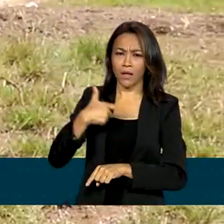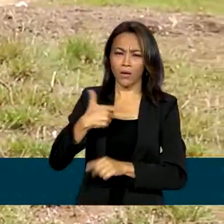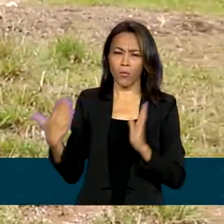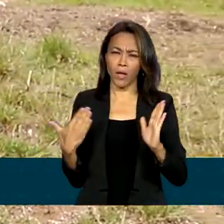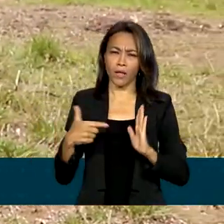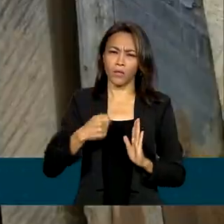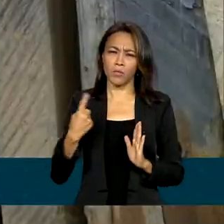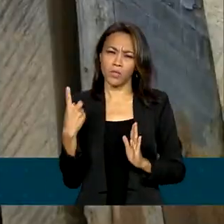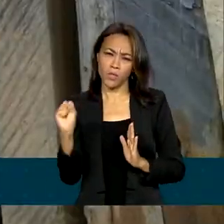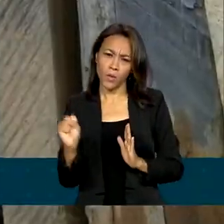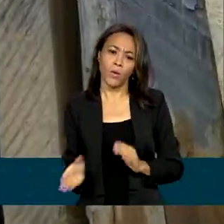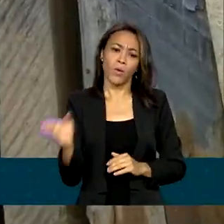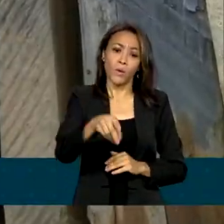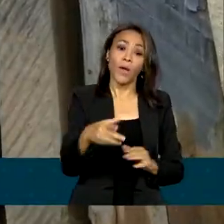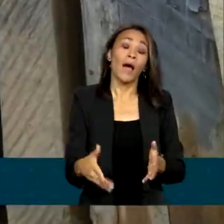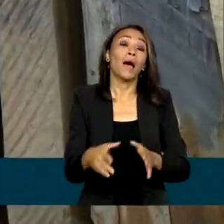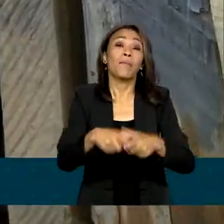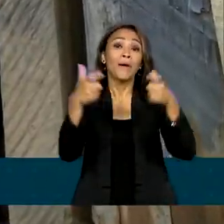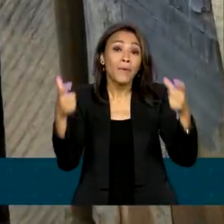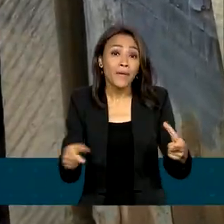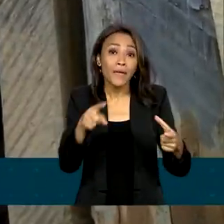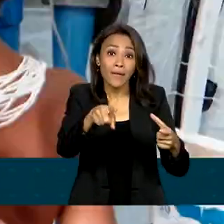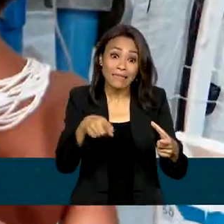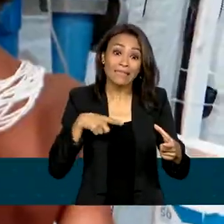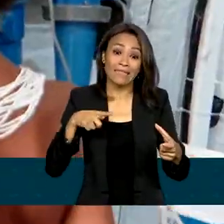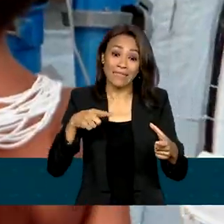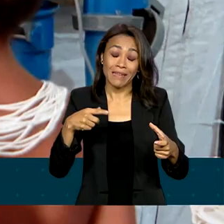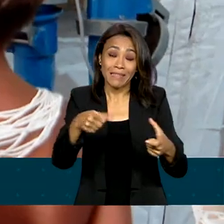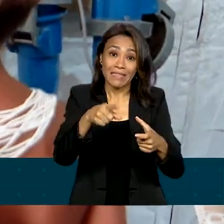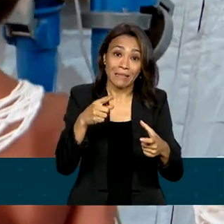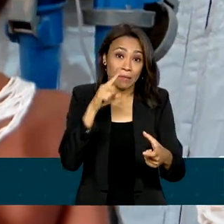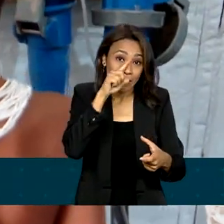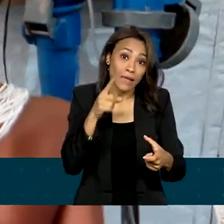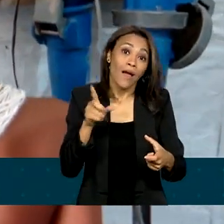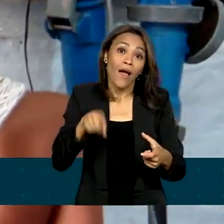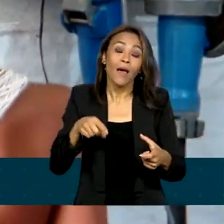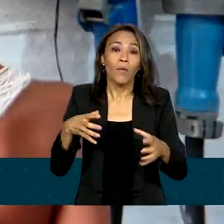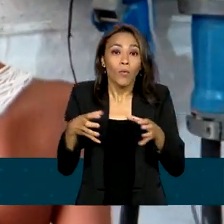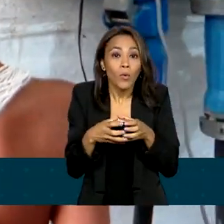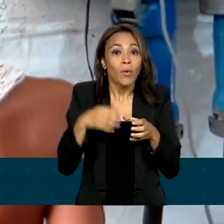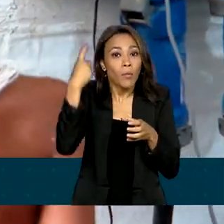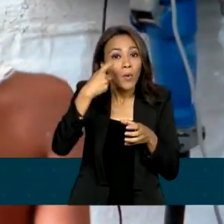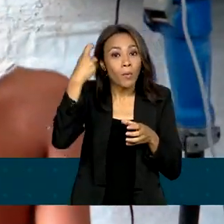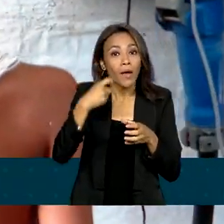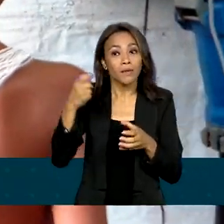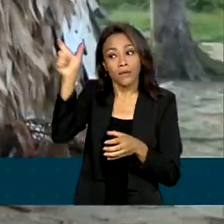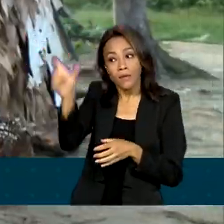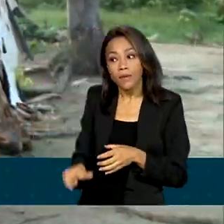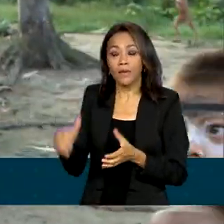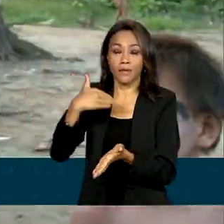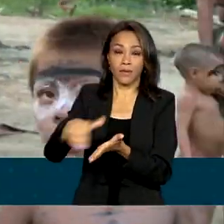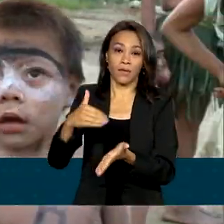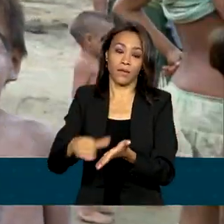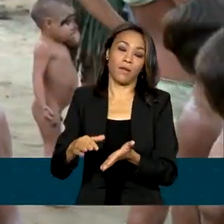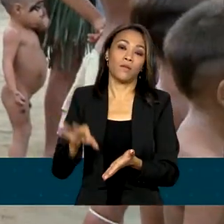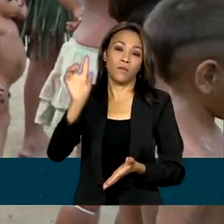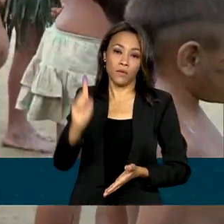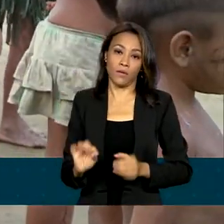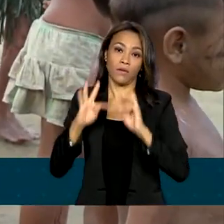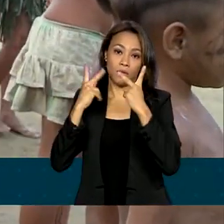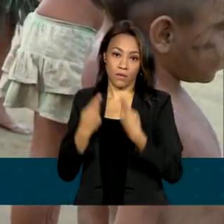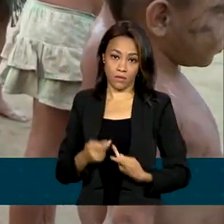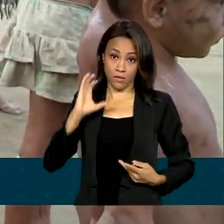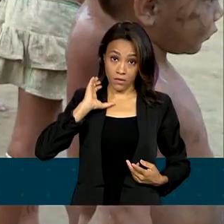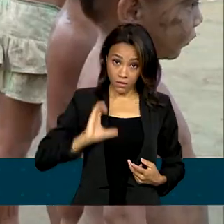indígenas ameaçados por garimpeiros é outra preocupação da comitiva. Para a secretária executiva do Ministério dos Direitos Humanos e